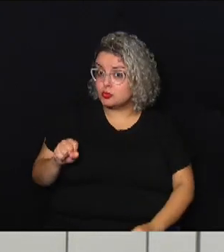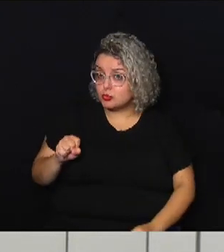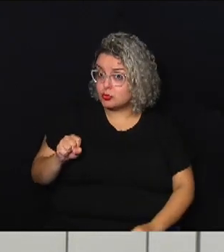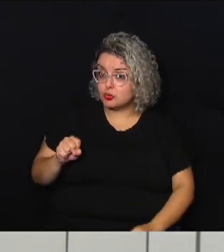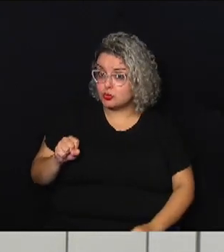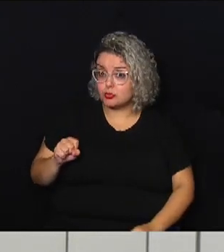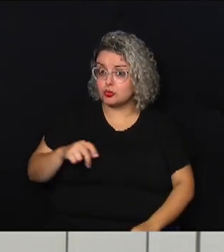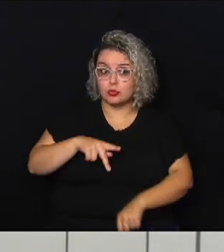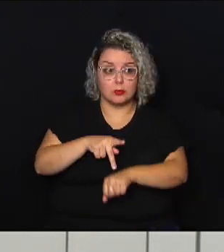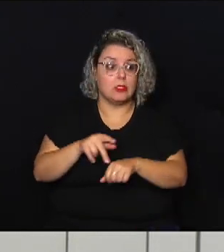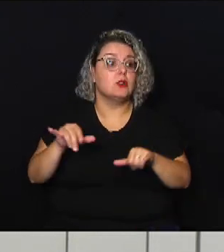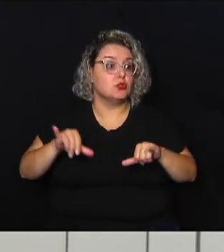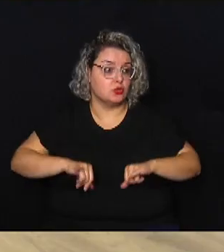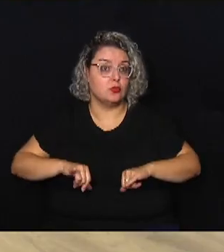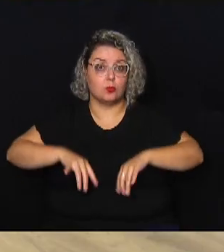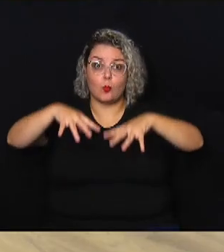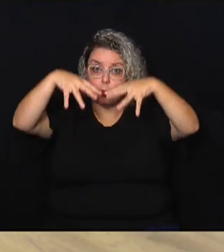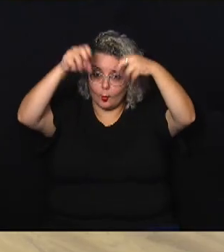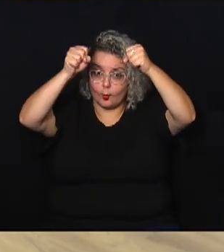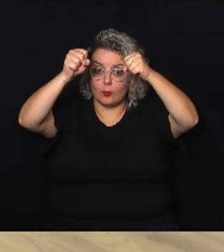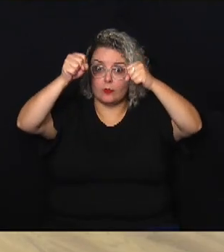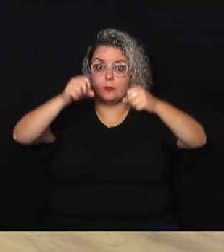sofrendo com essa questão das secas